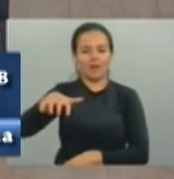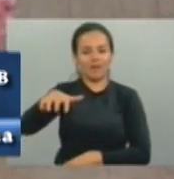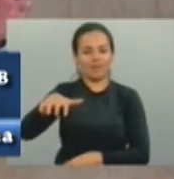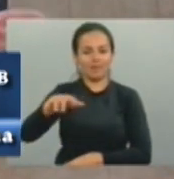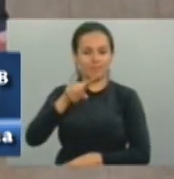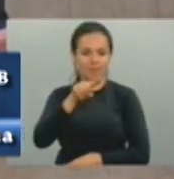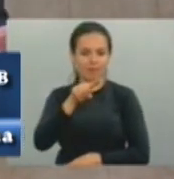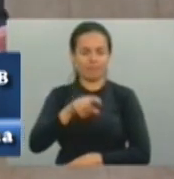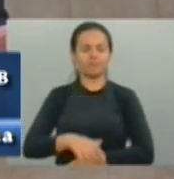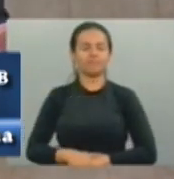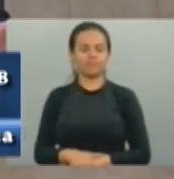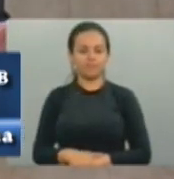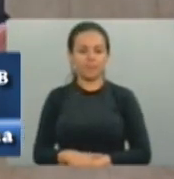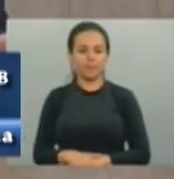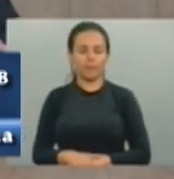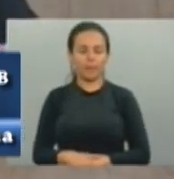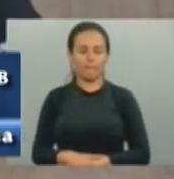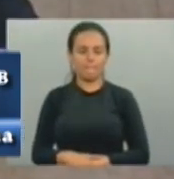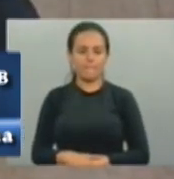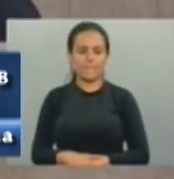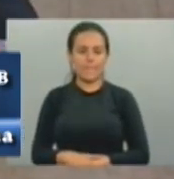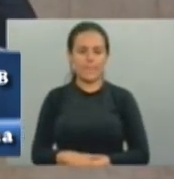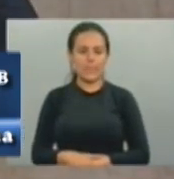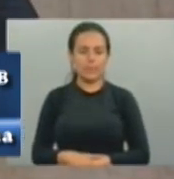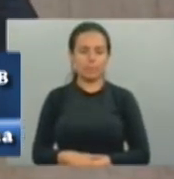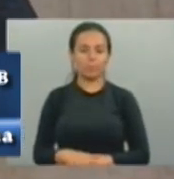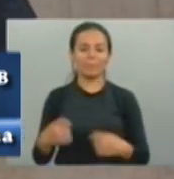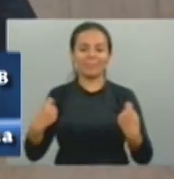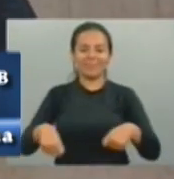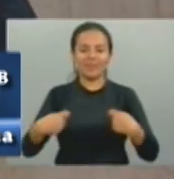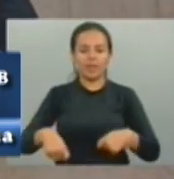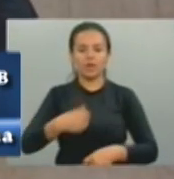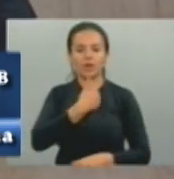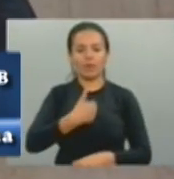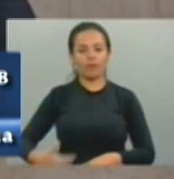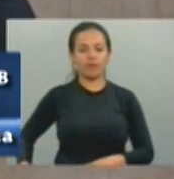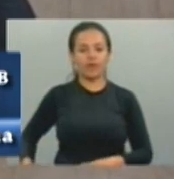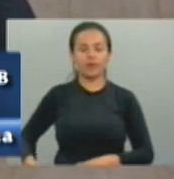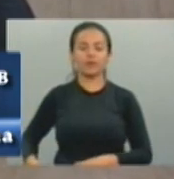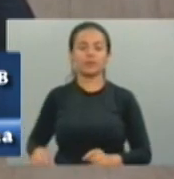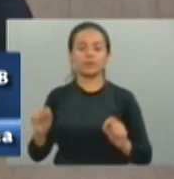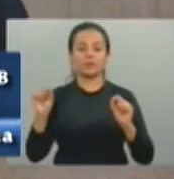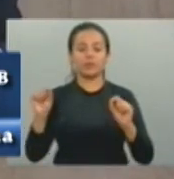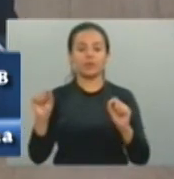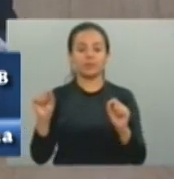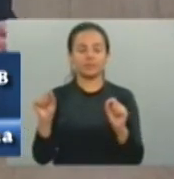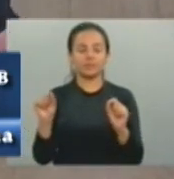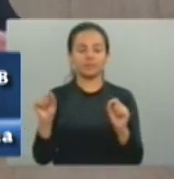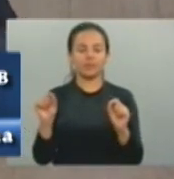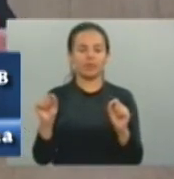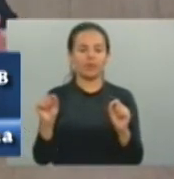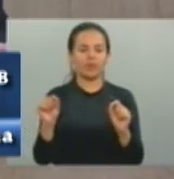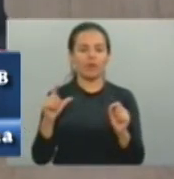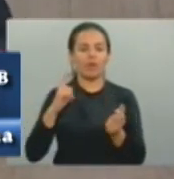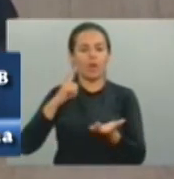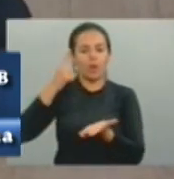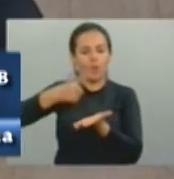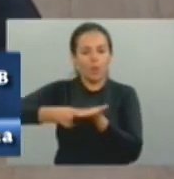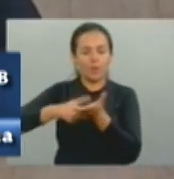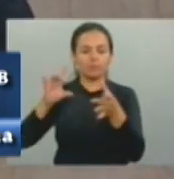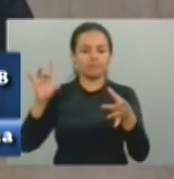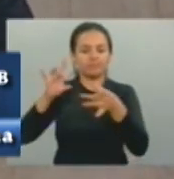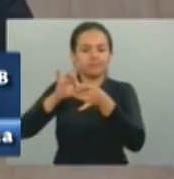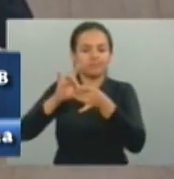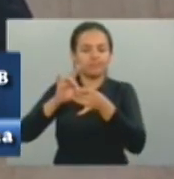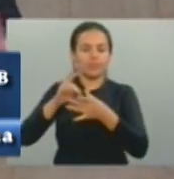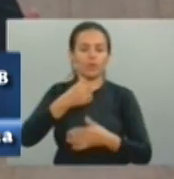de que o estado possa doar para a União, fazer aí um compromisso para que